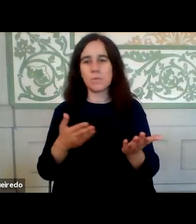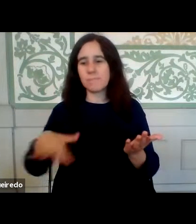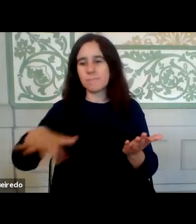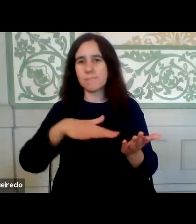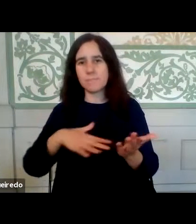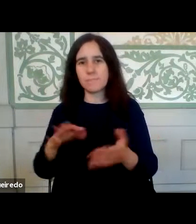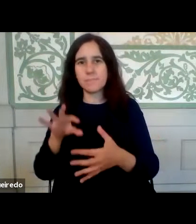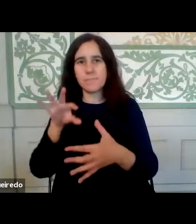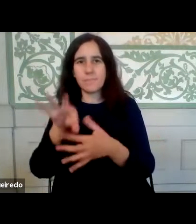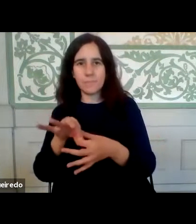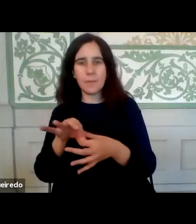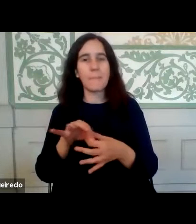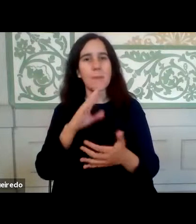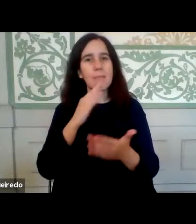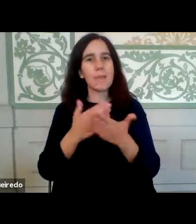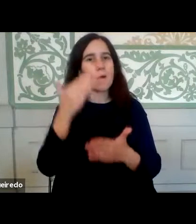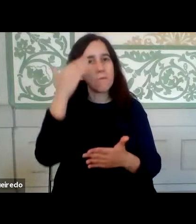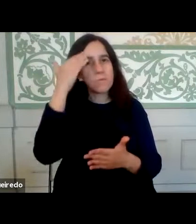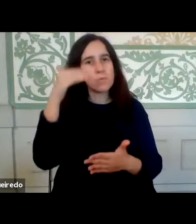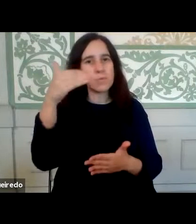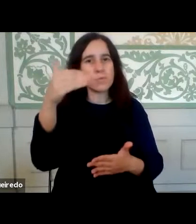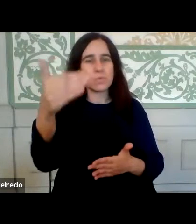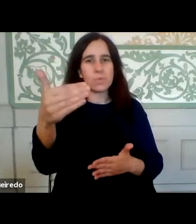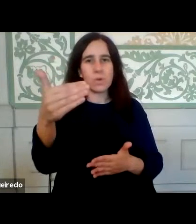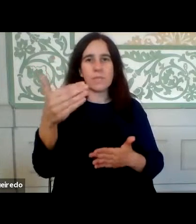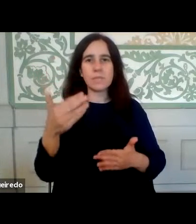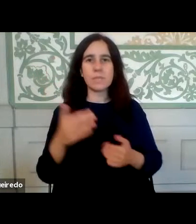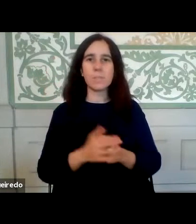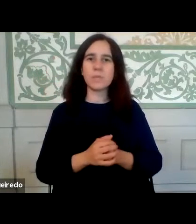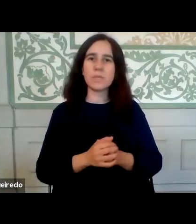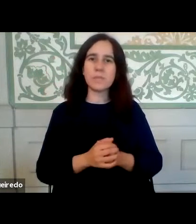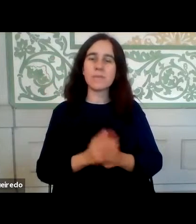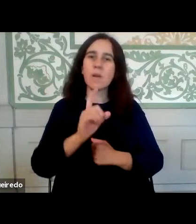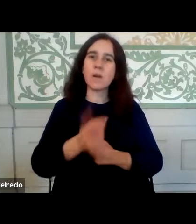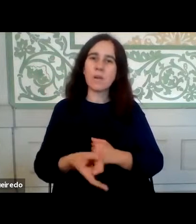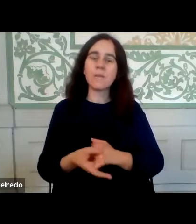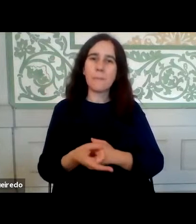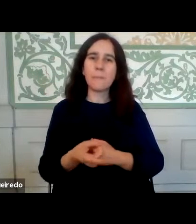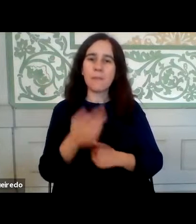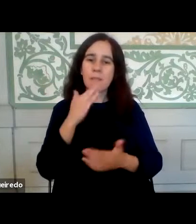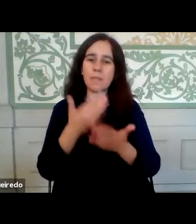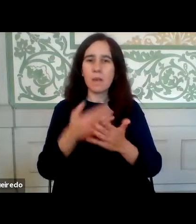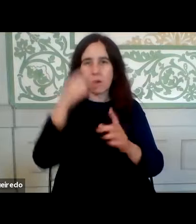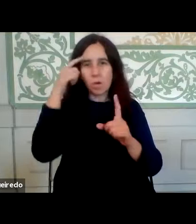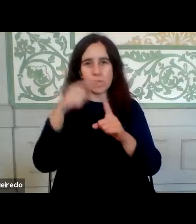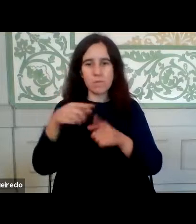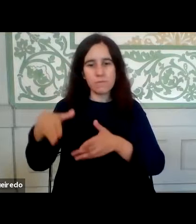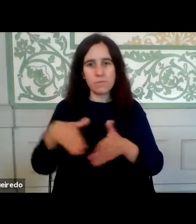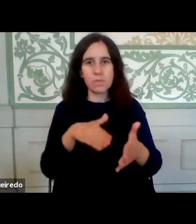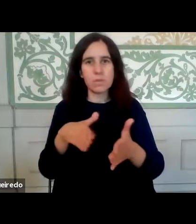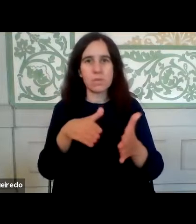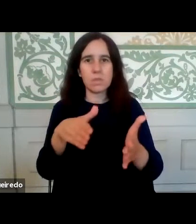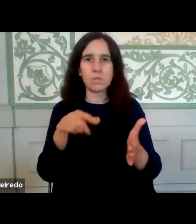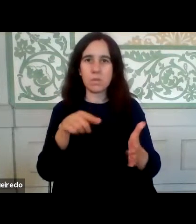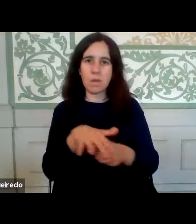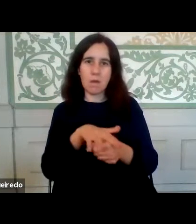deixe marcas para o futuro naquilo que pretendemos como objetivos estratégicos desta